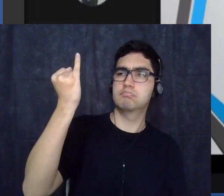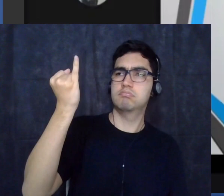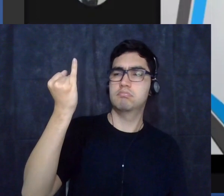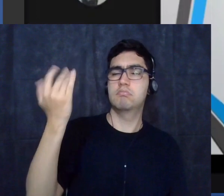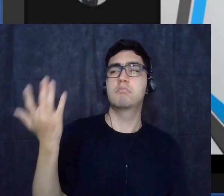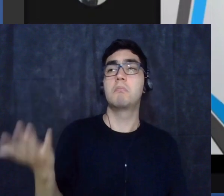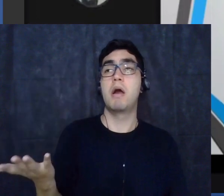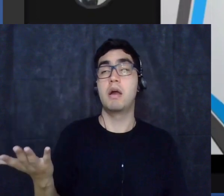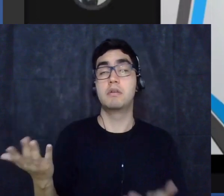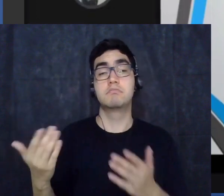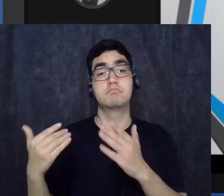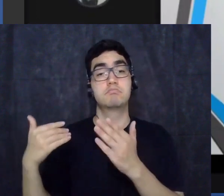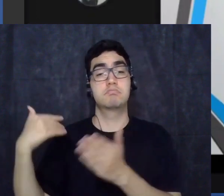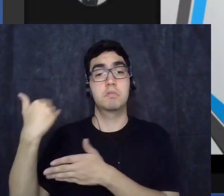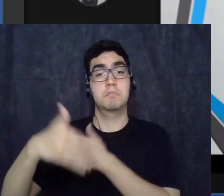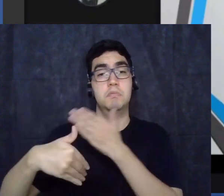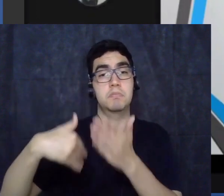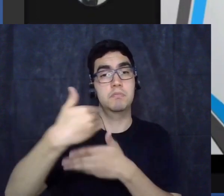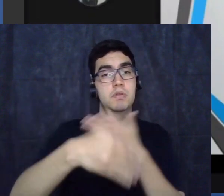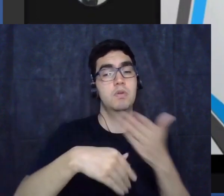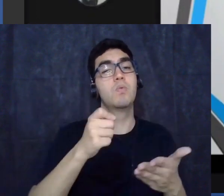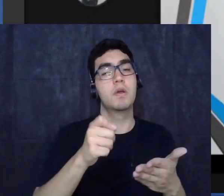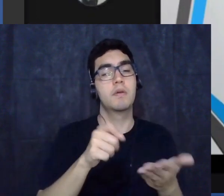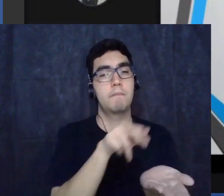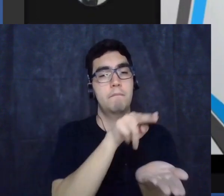como o holocausto